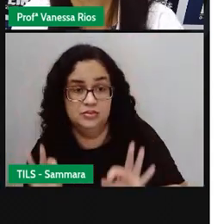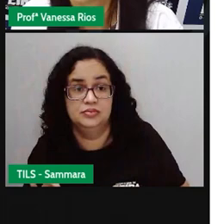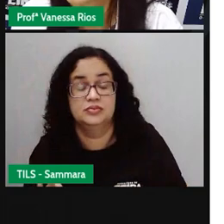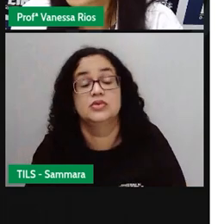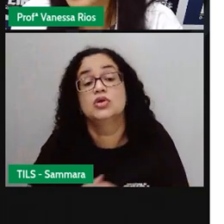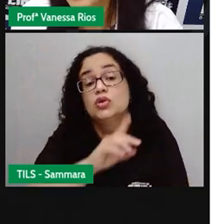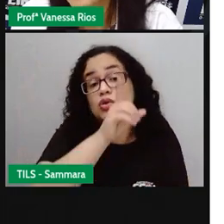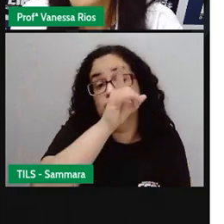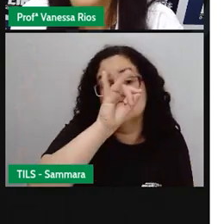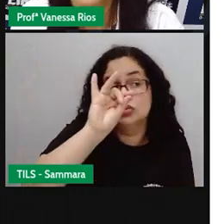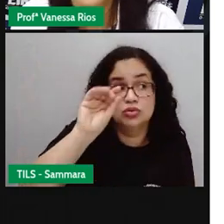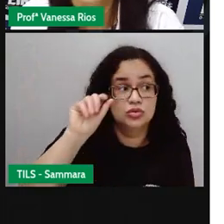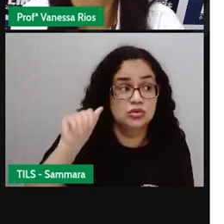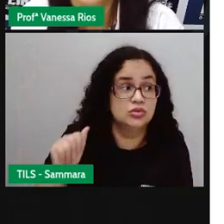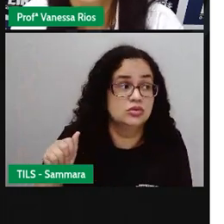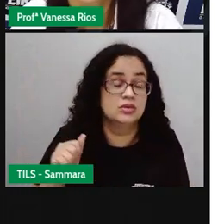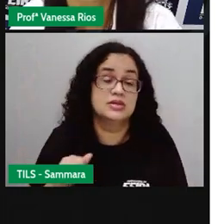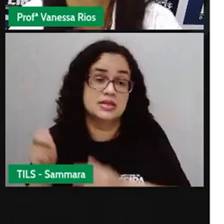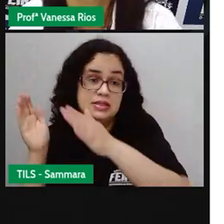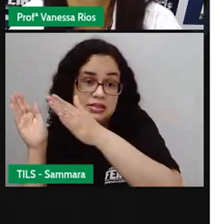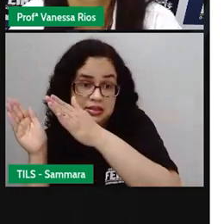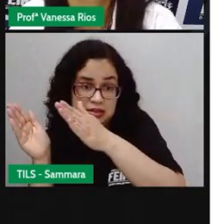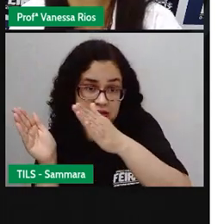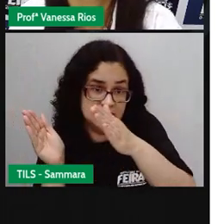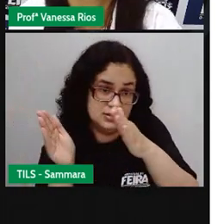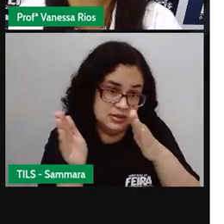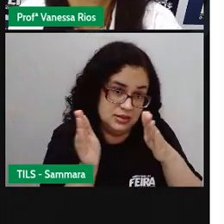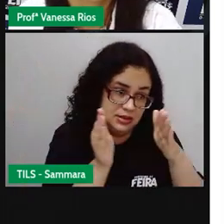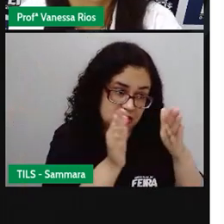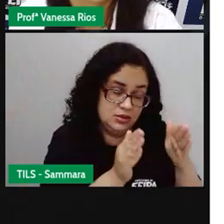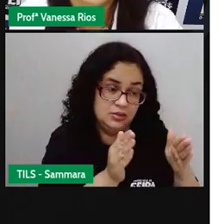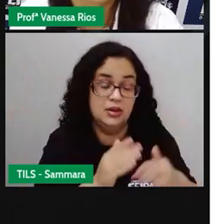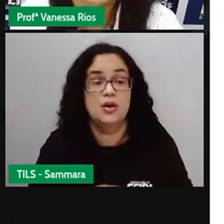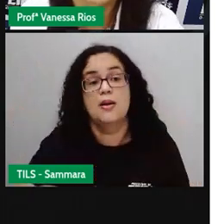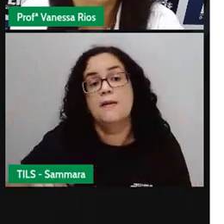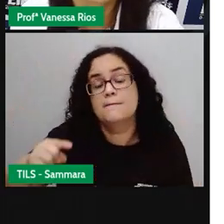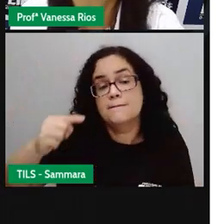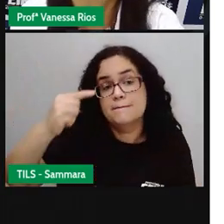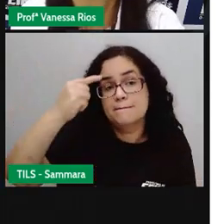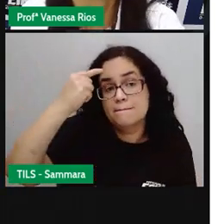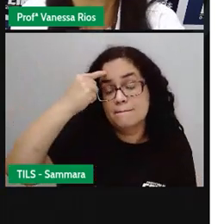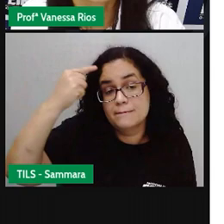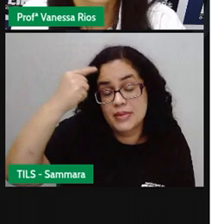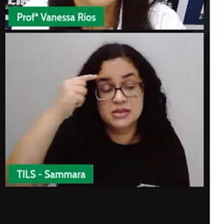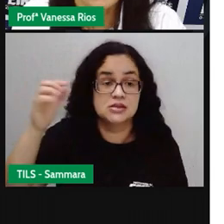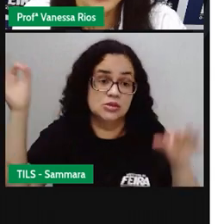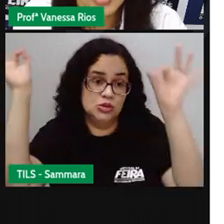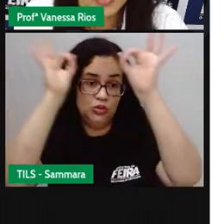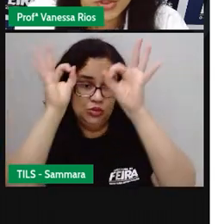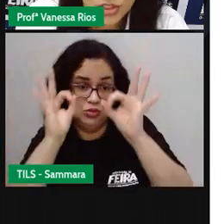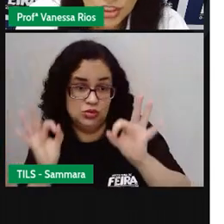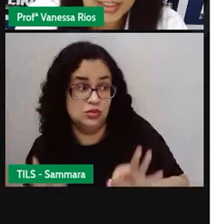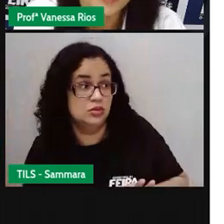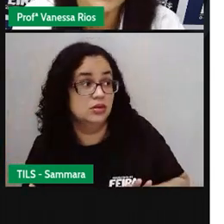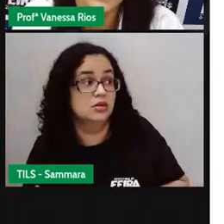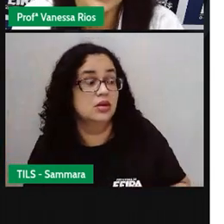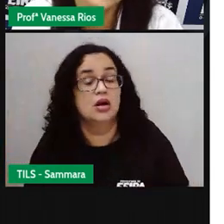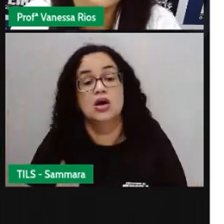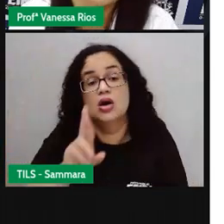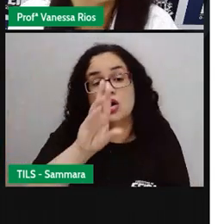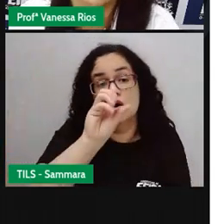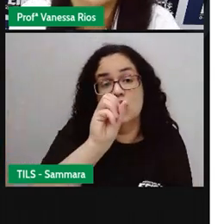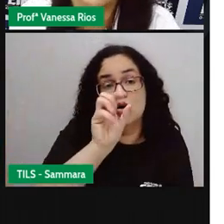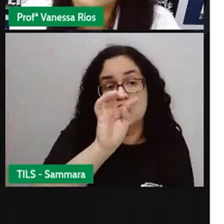durante o meu dia, seguindo aí os pensamentos, as organizações da rotina,